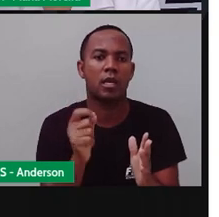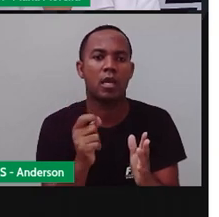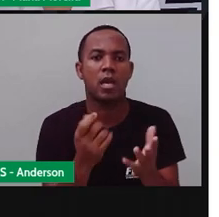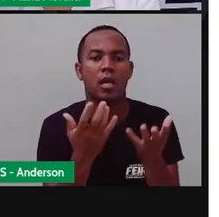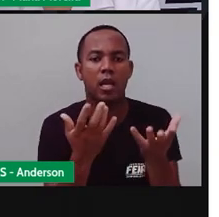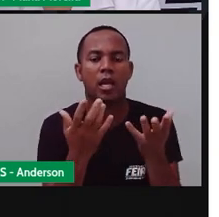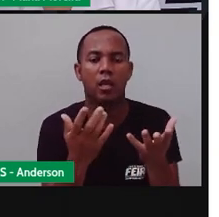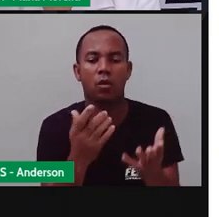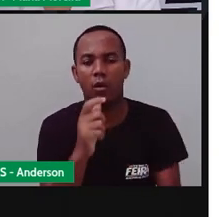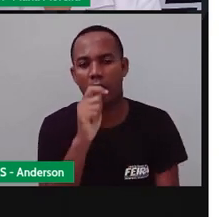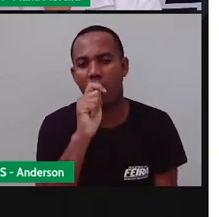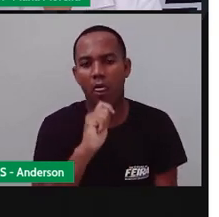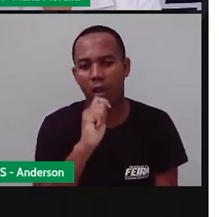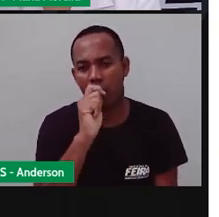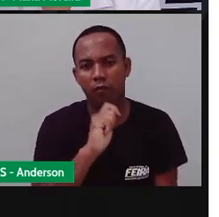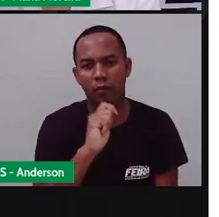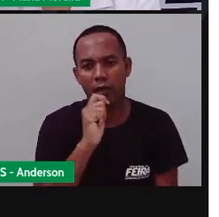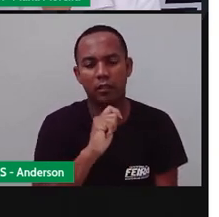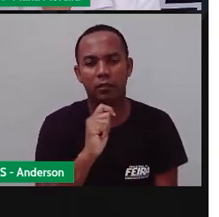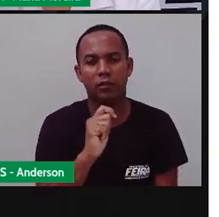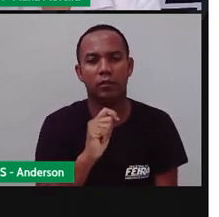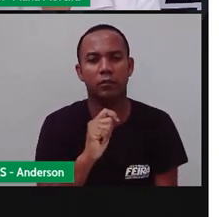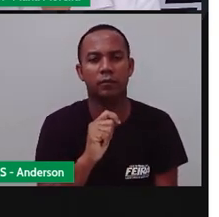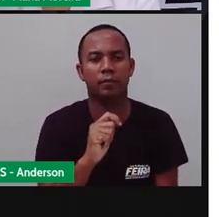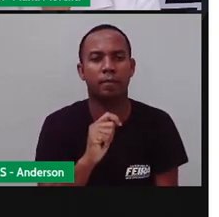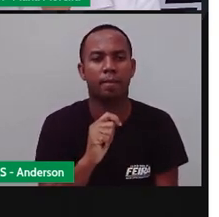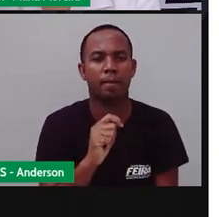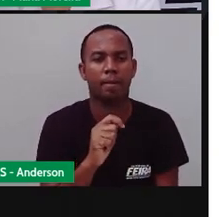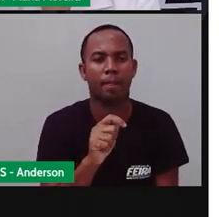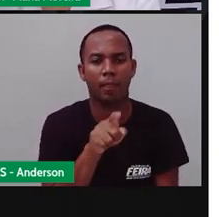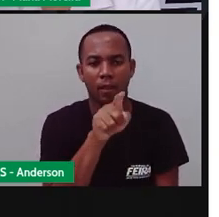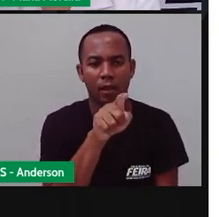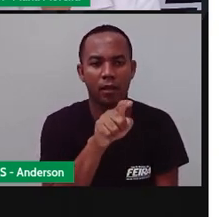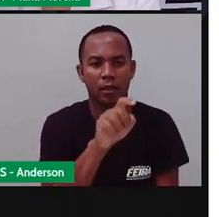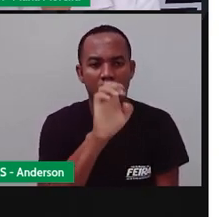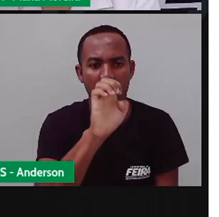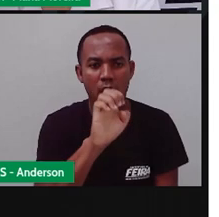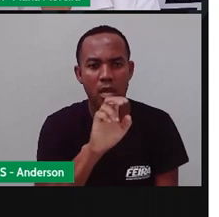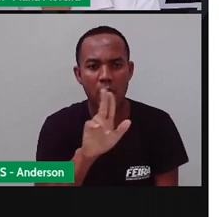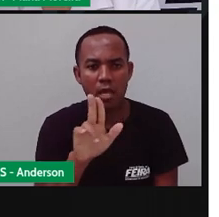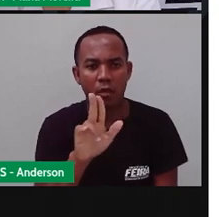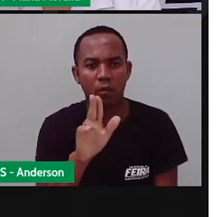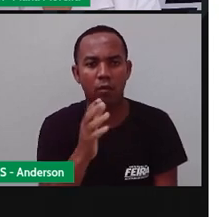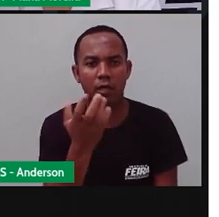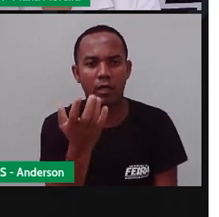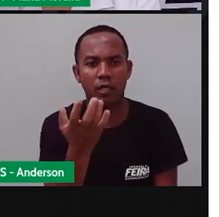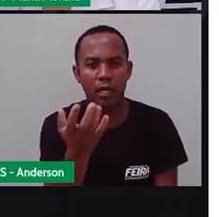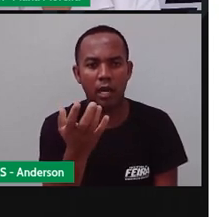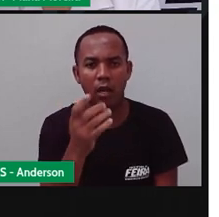quero um sorvete. Aqui onde eu tenho eu quero um sorvete, o substantivo é quem?